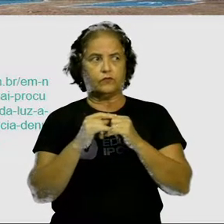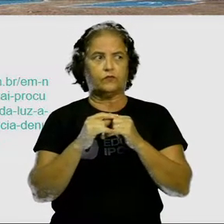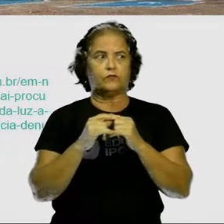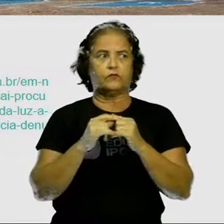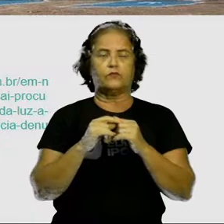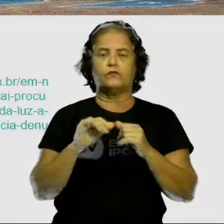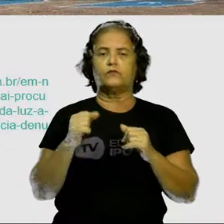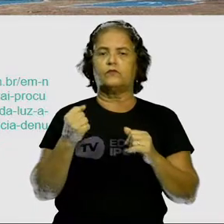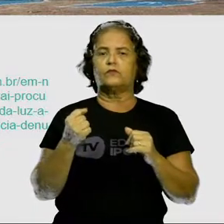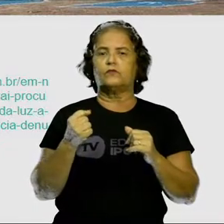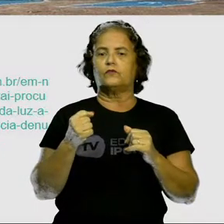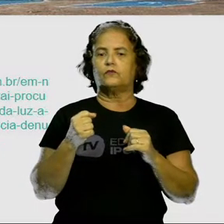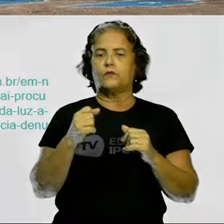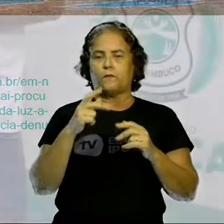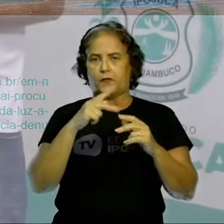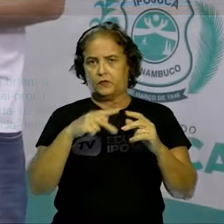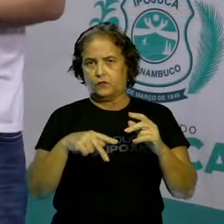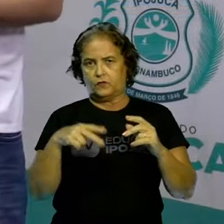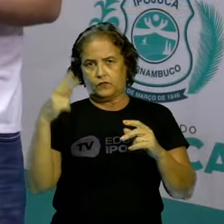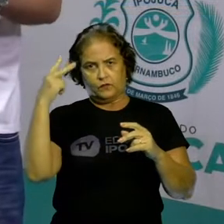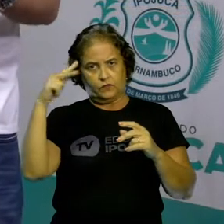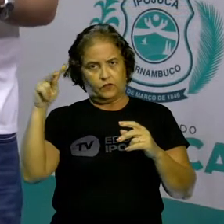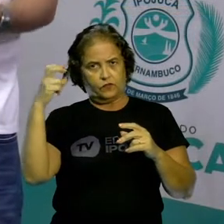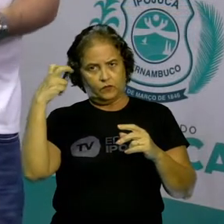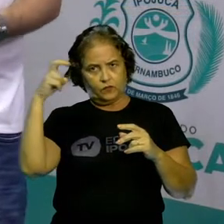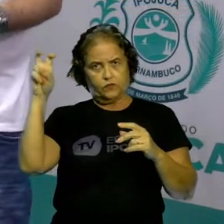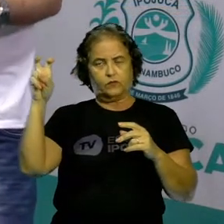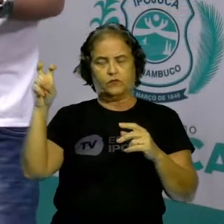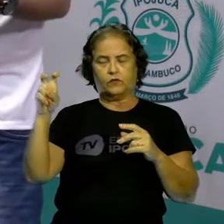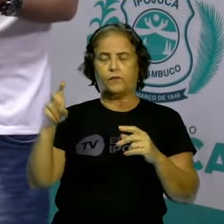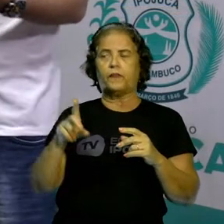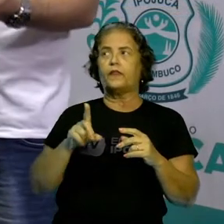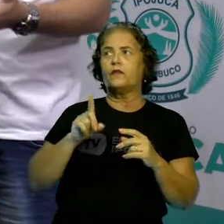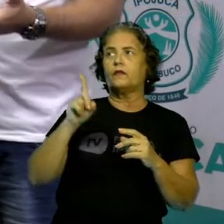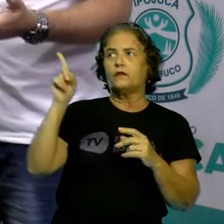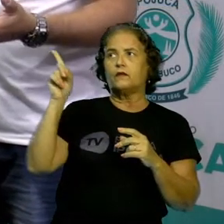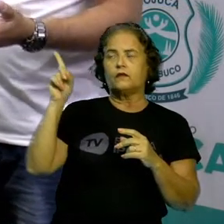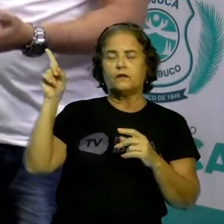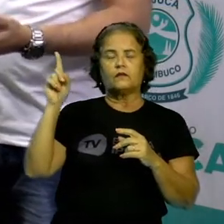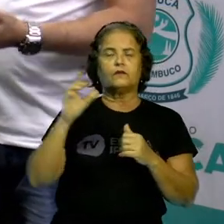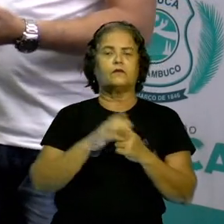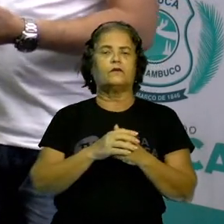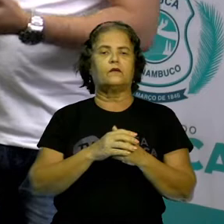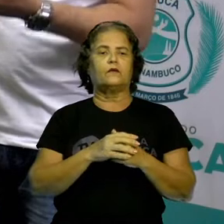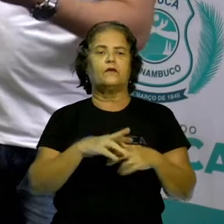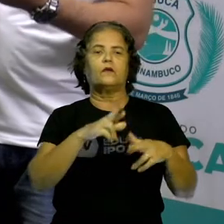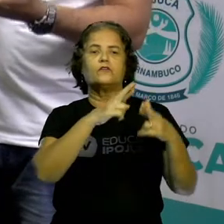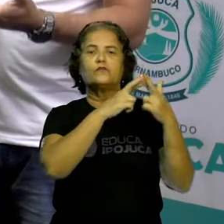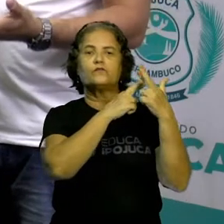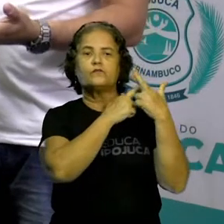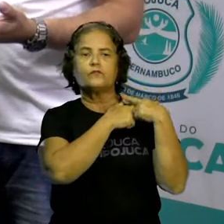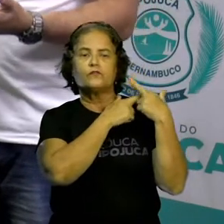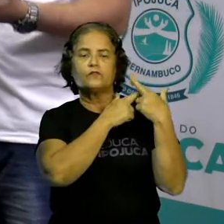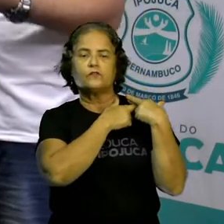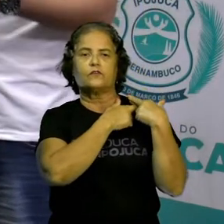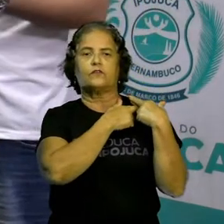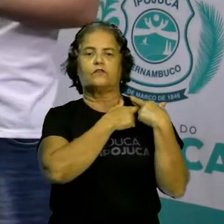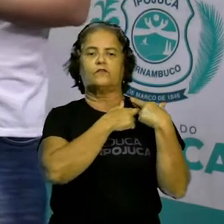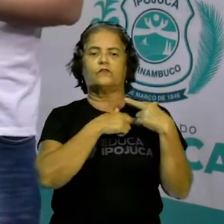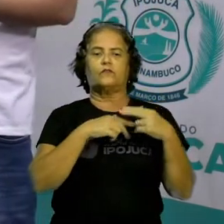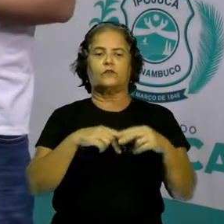1937 aqui no Brasil. É o IPHAN que é responsável justamente para proteger e